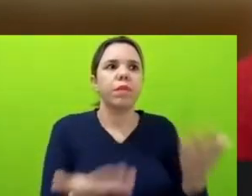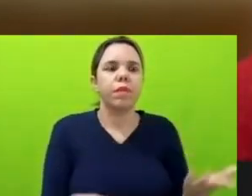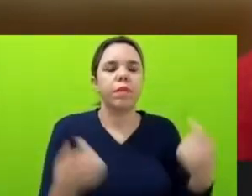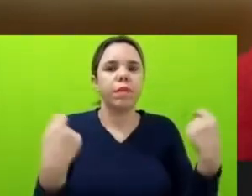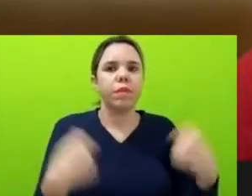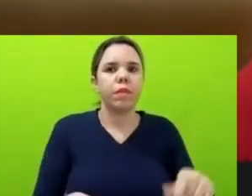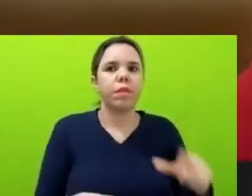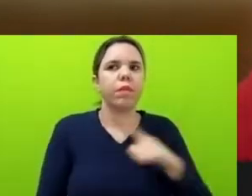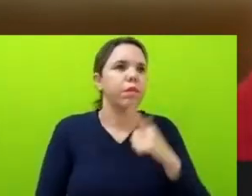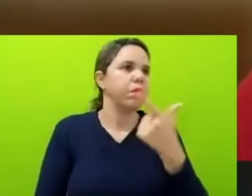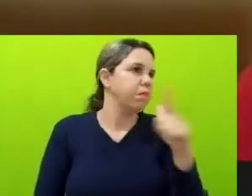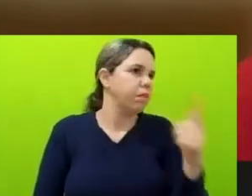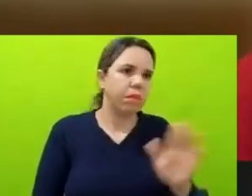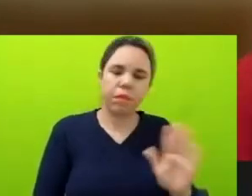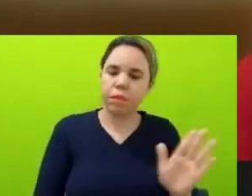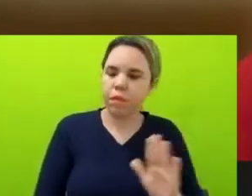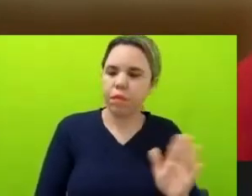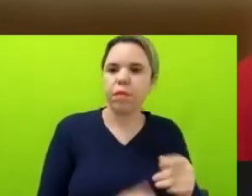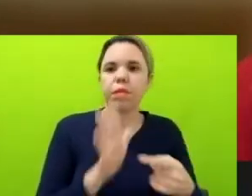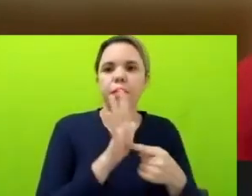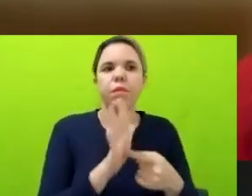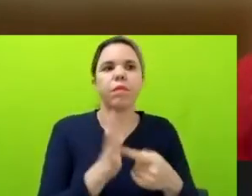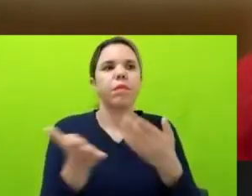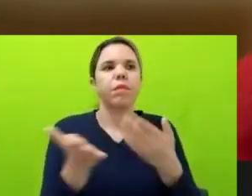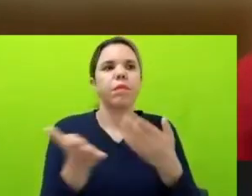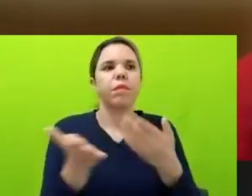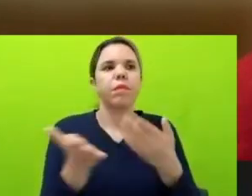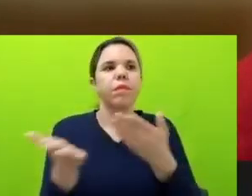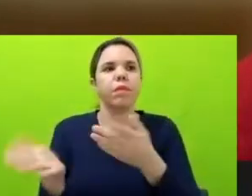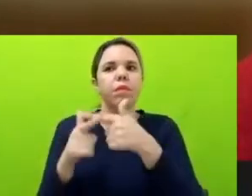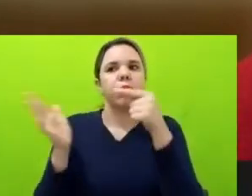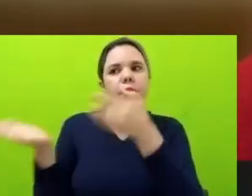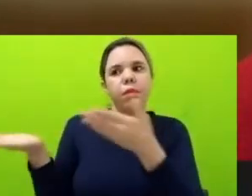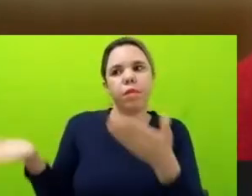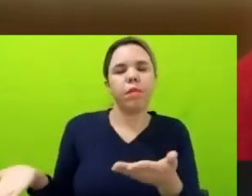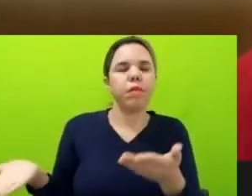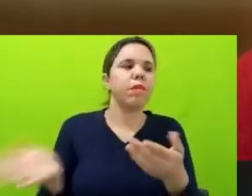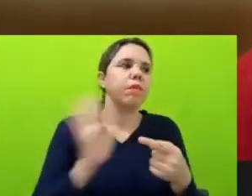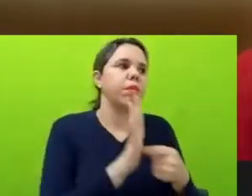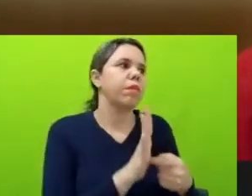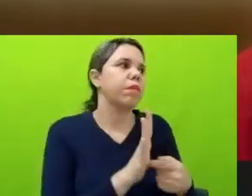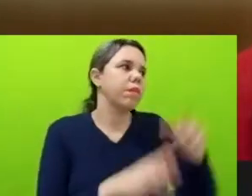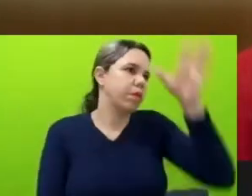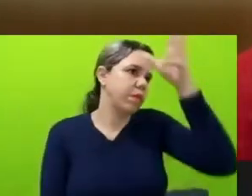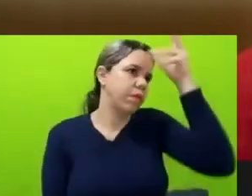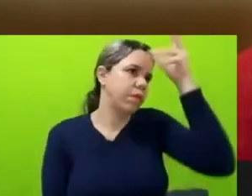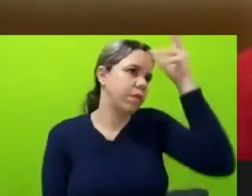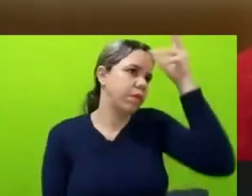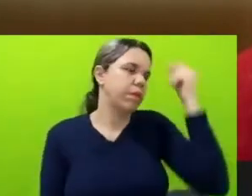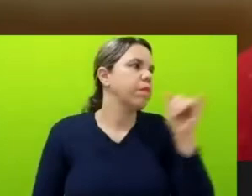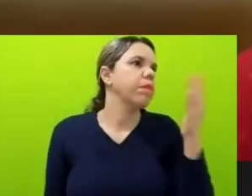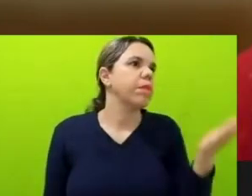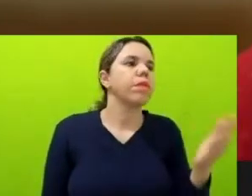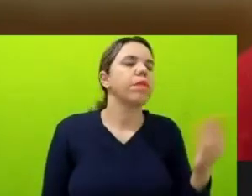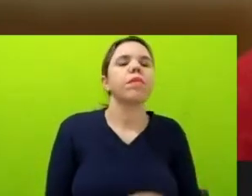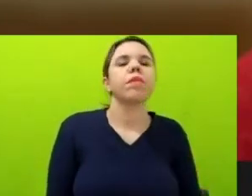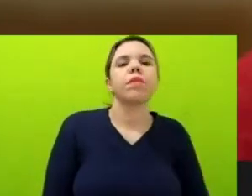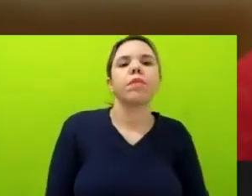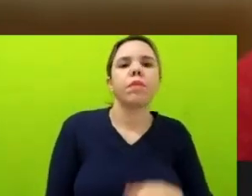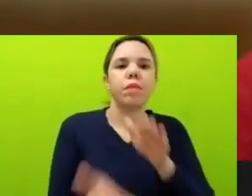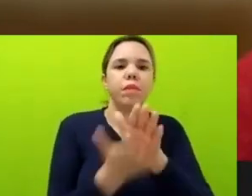apontar isso aqui a um problema, apontar... No Amazonas, por exemplo, a gente publicou uma matéria